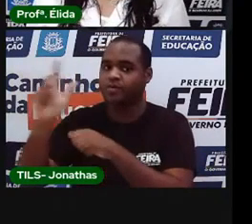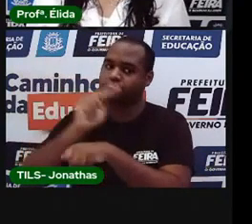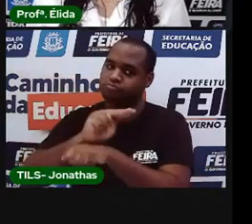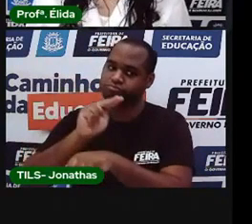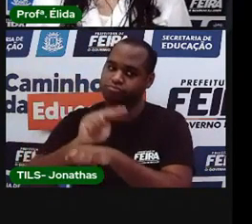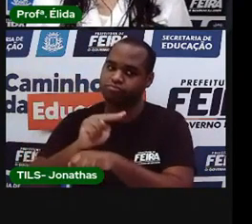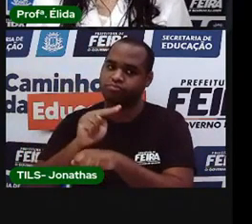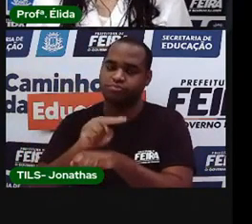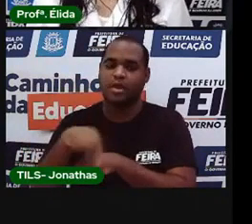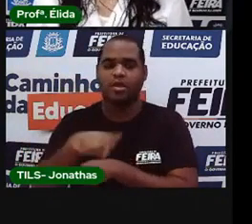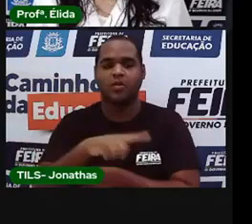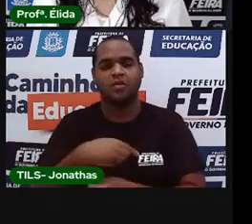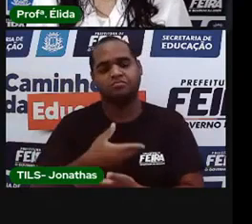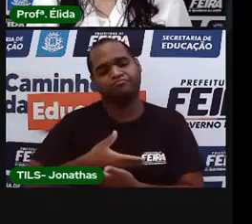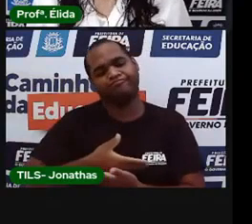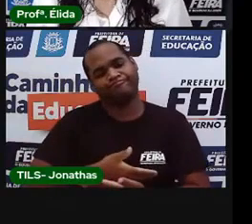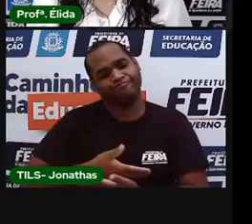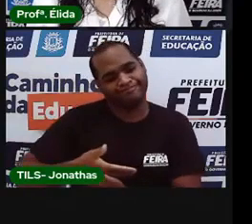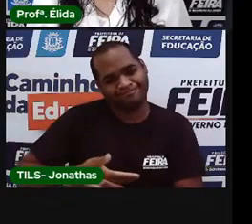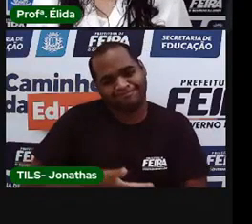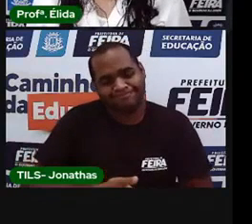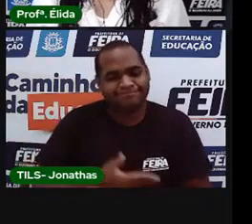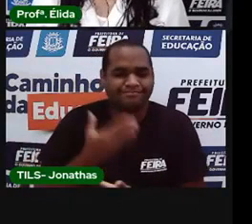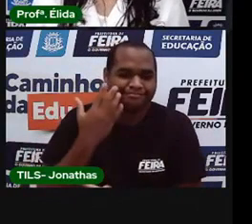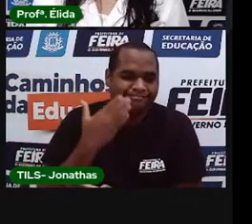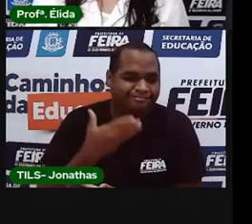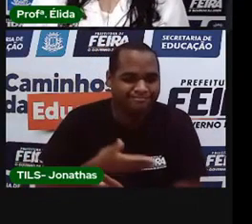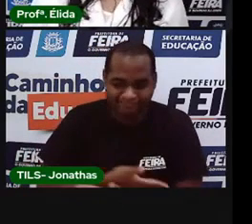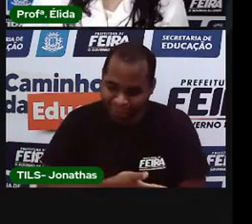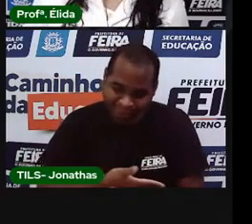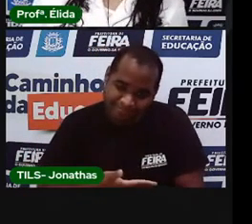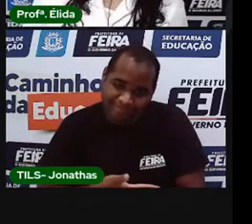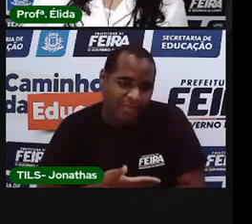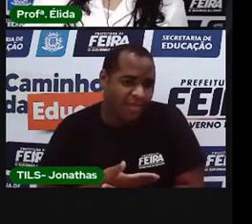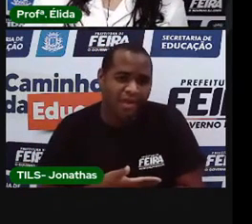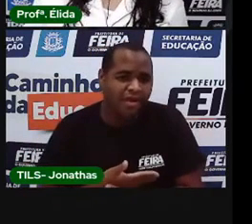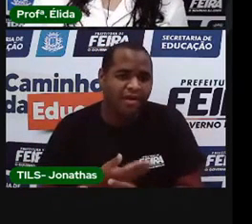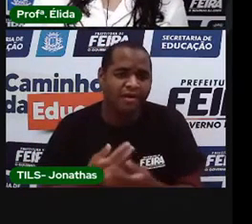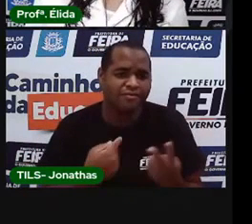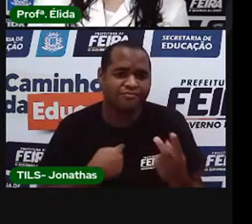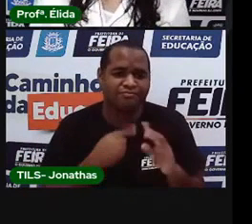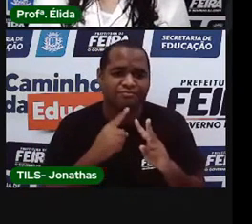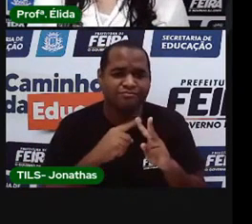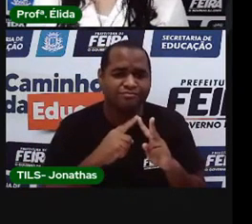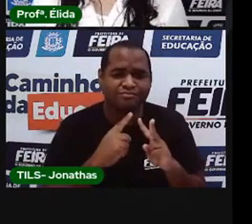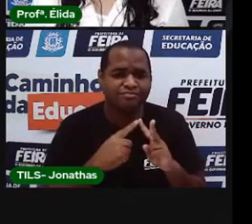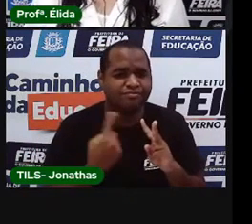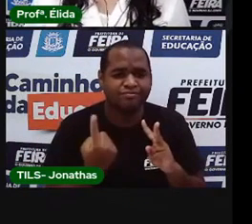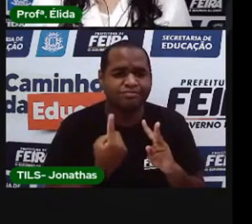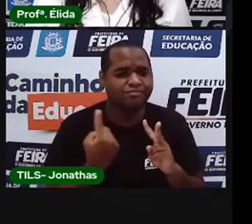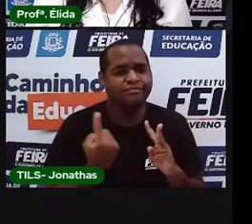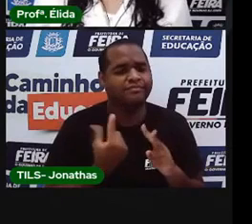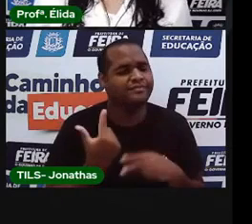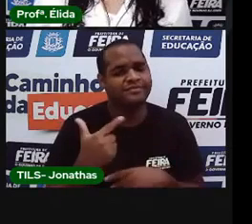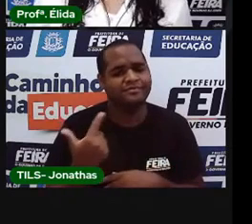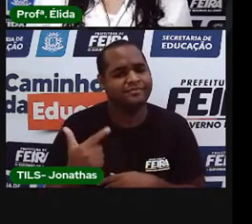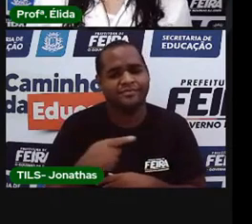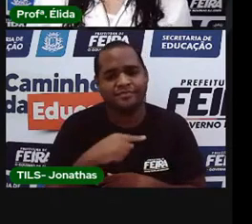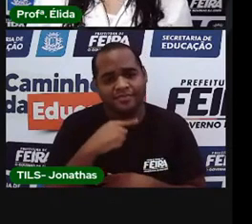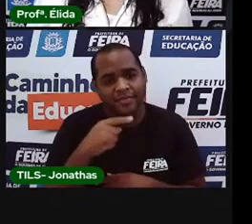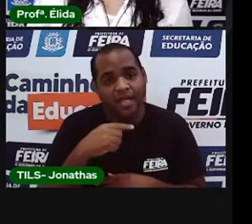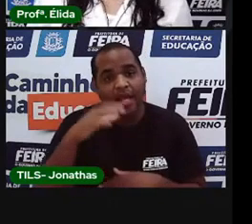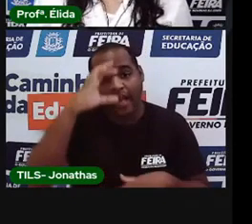nascemos bebês muito pequeninos. Não dá para a gente se virar sozinho. Também